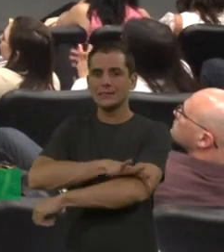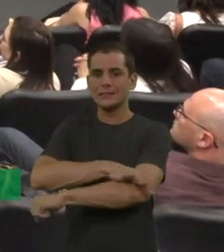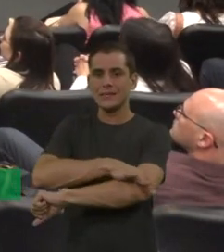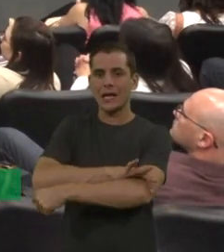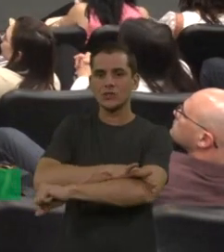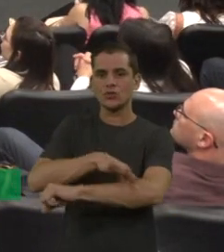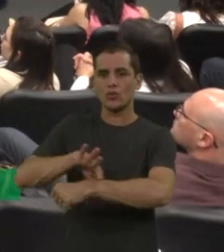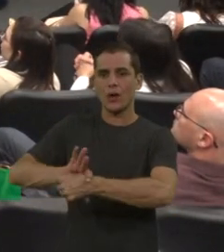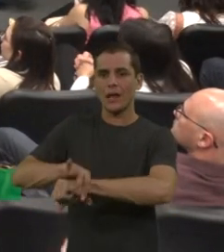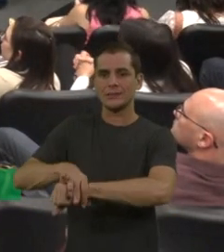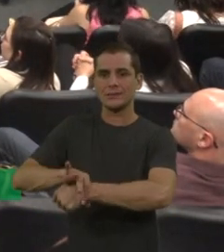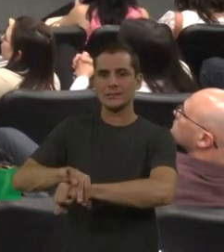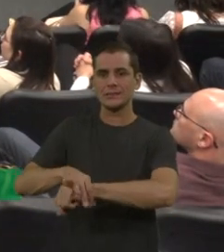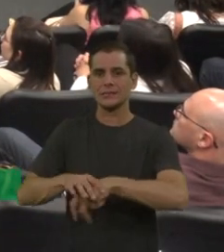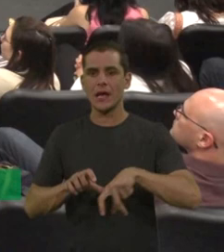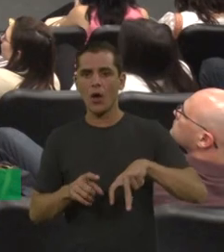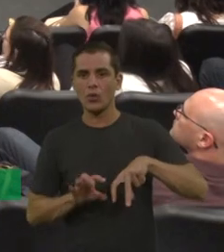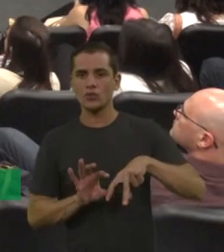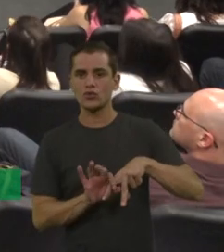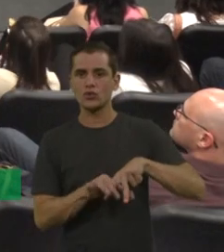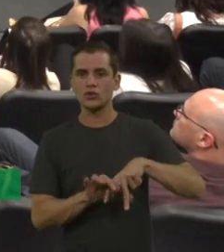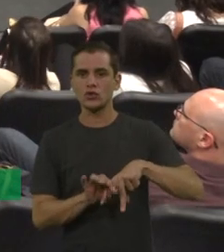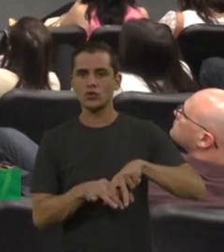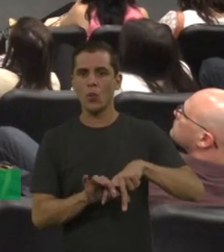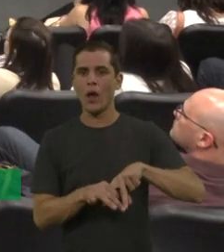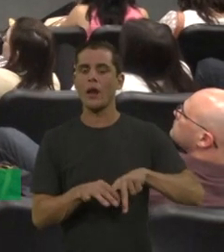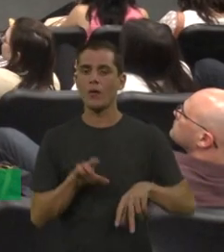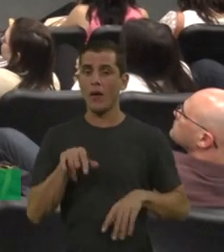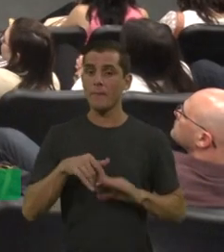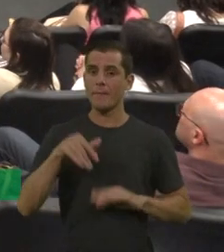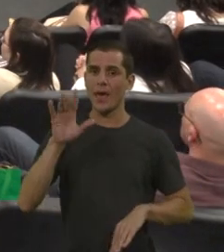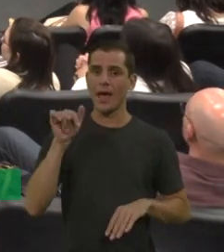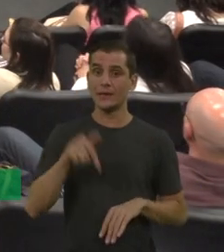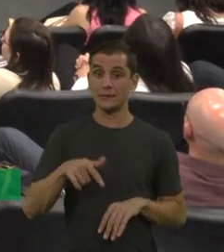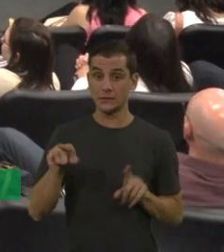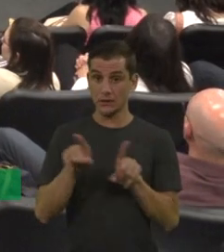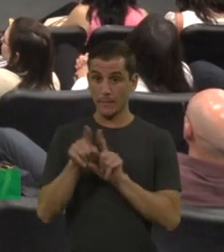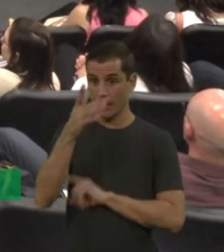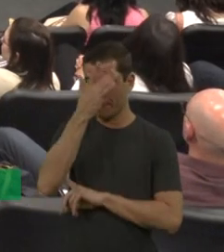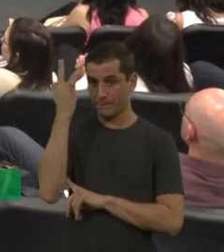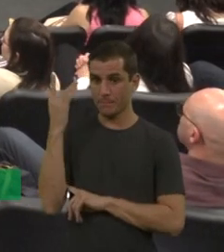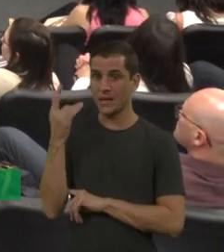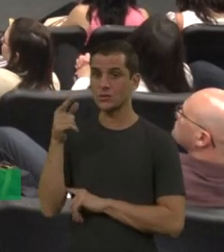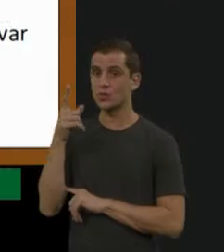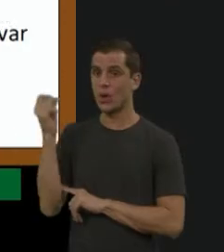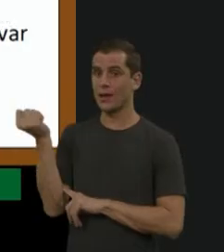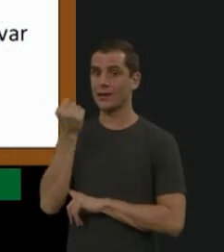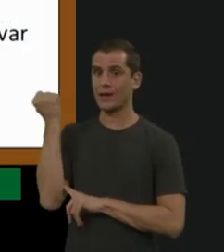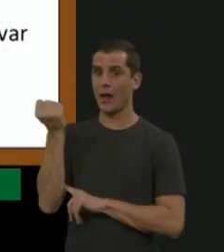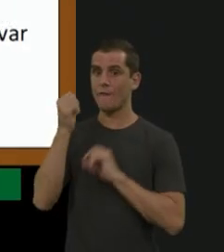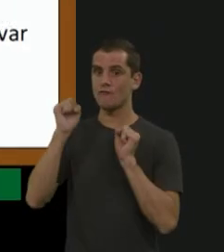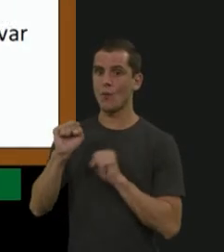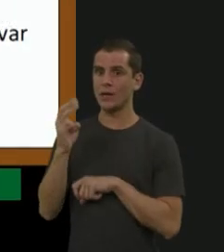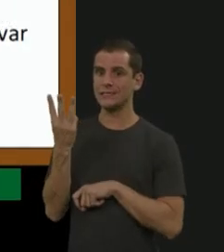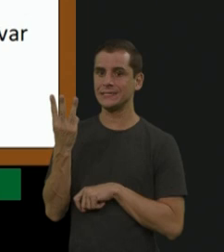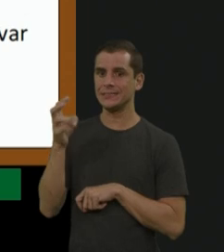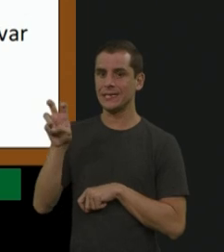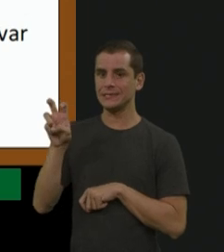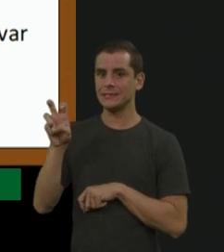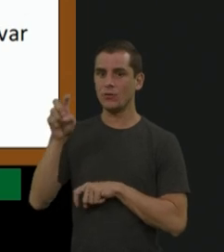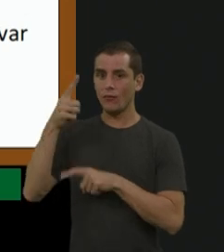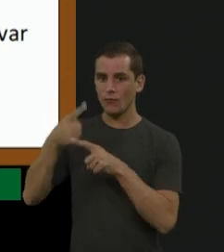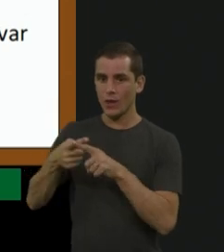doença. E os pacientes com forma grave, eles podem sangrar até 30 a 35 vezes no ano. Então, praticamente,